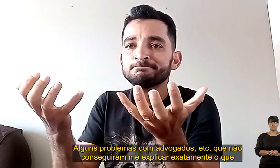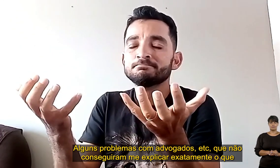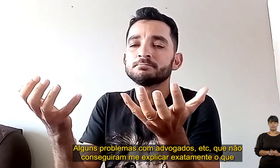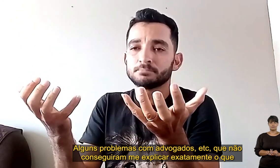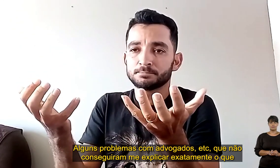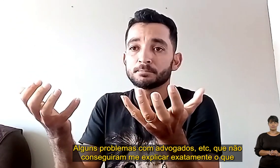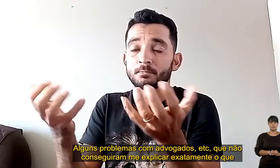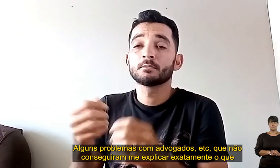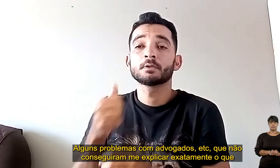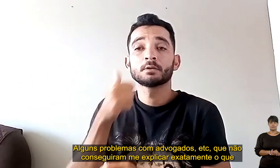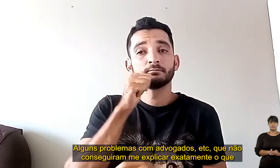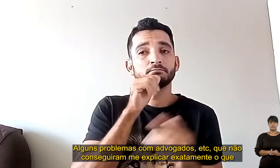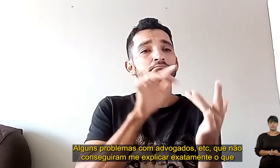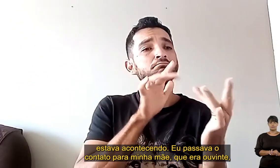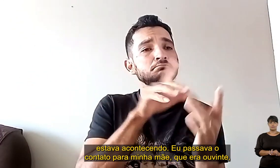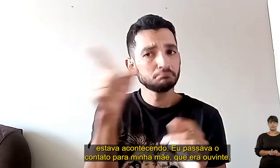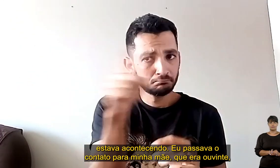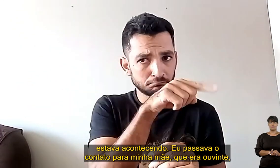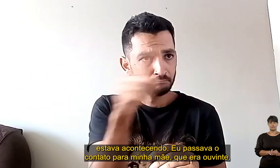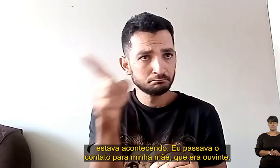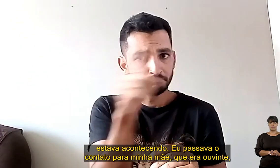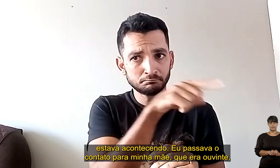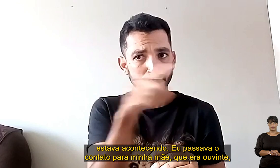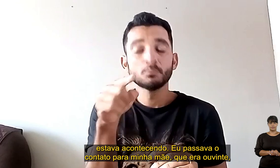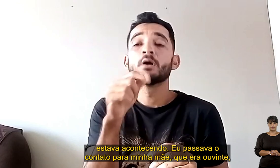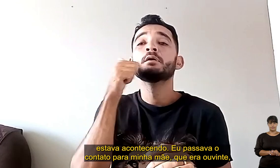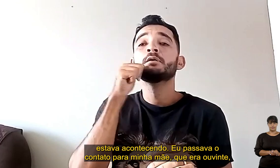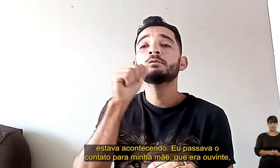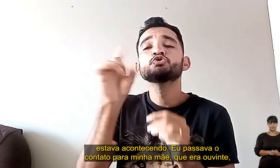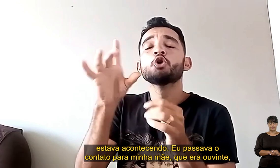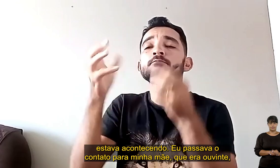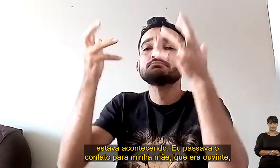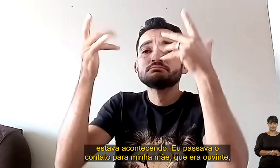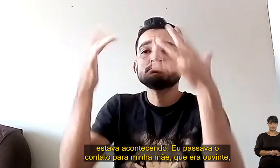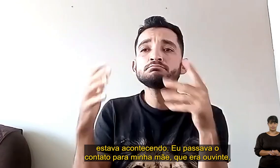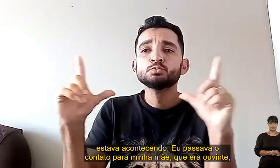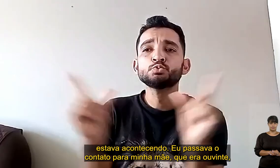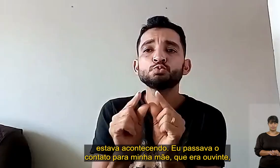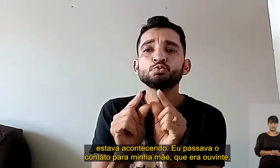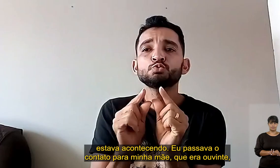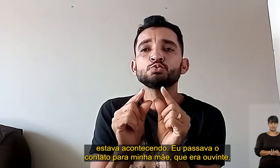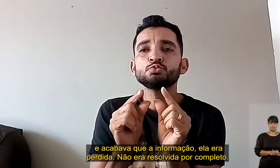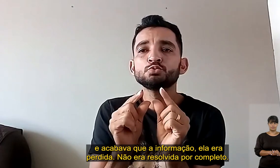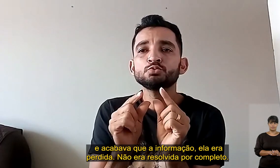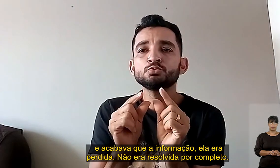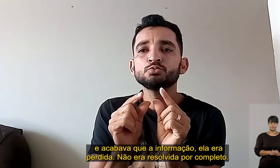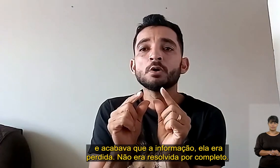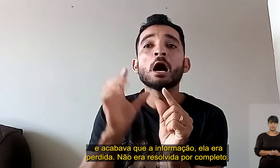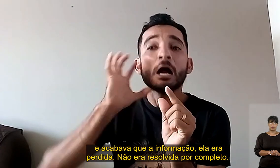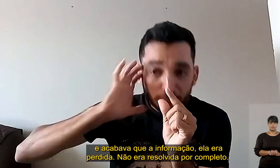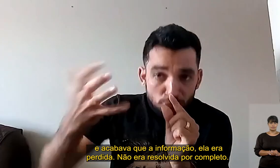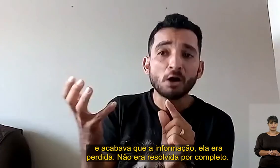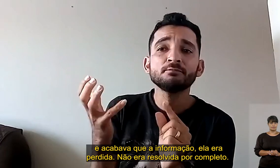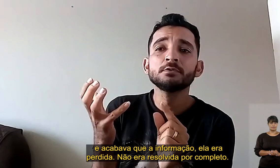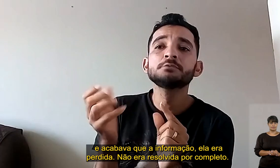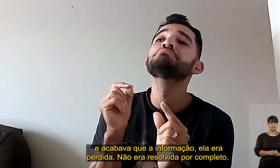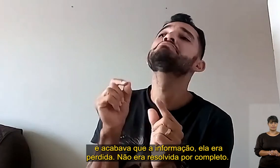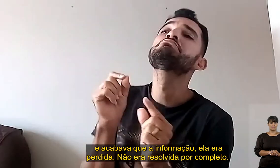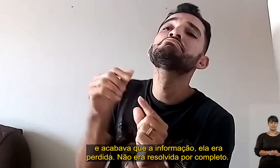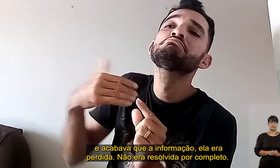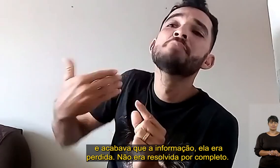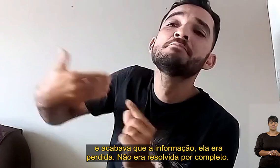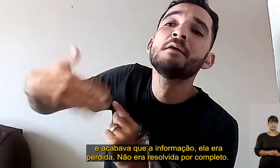conseguiram me explicar exatamente o que estava acontecendo. Eu passava o contato para minha mãe, que era ouvinte, e acabava que a informação